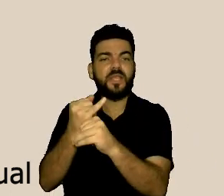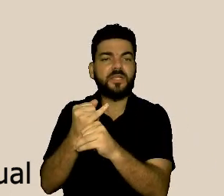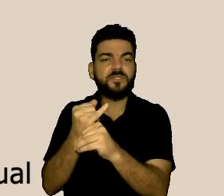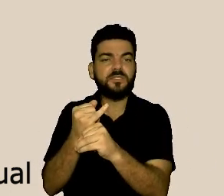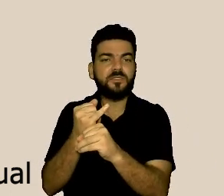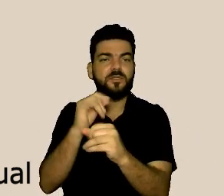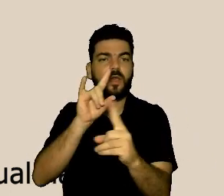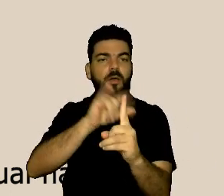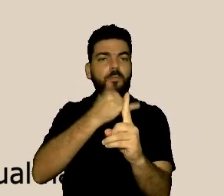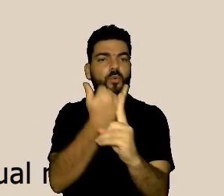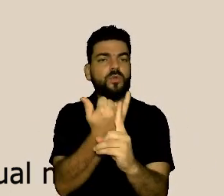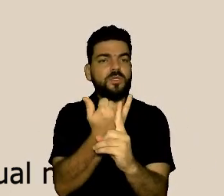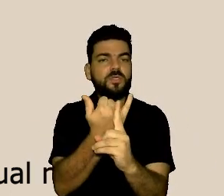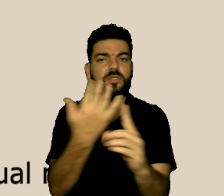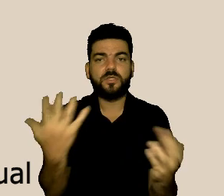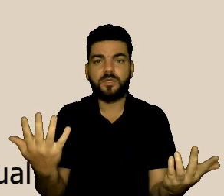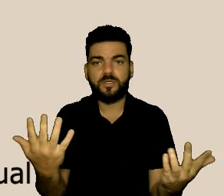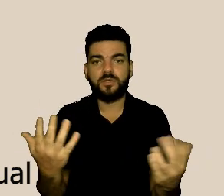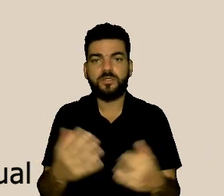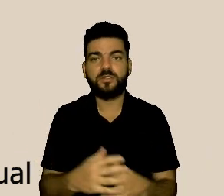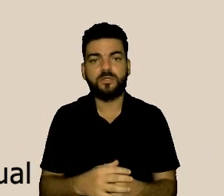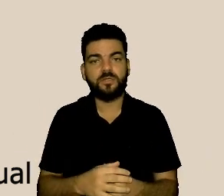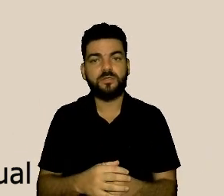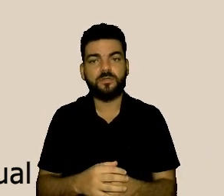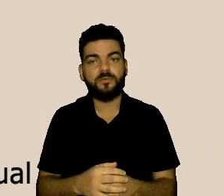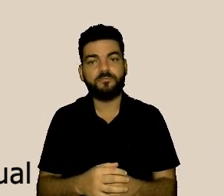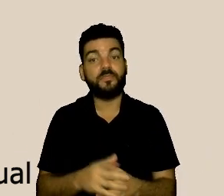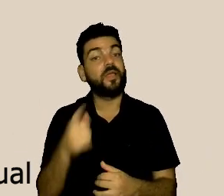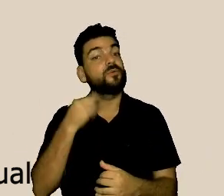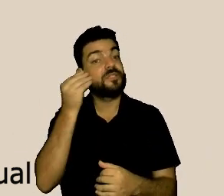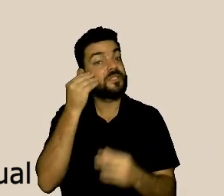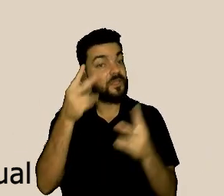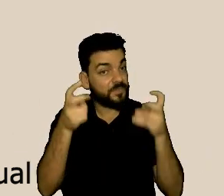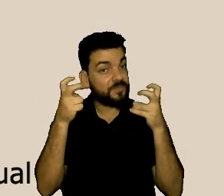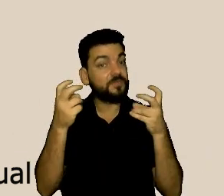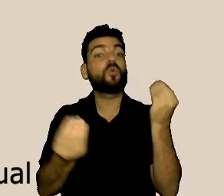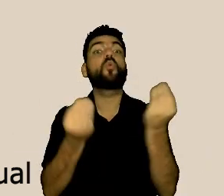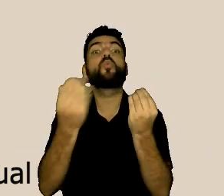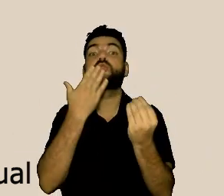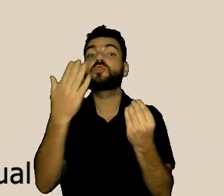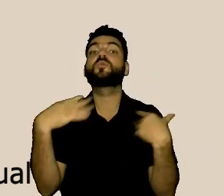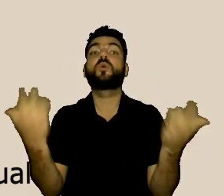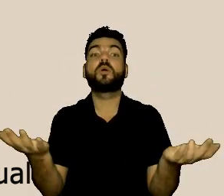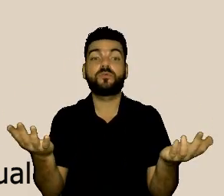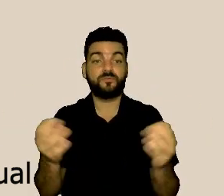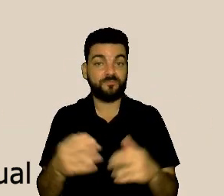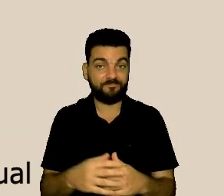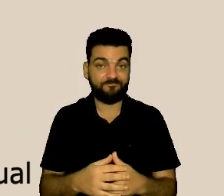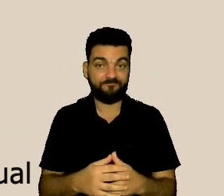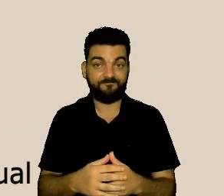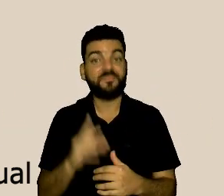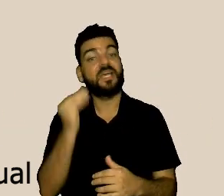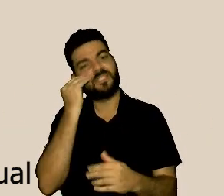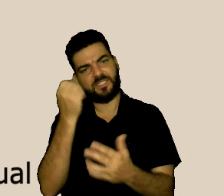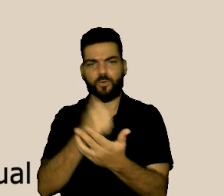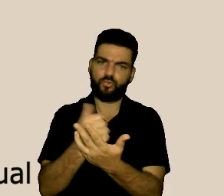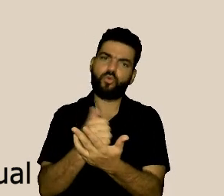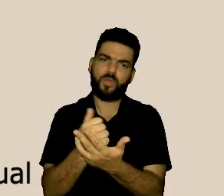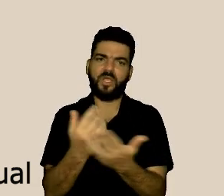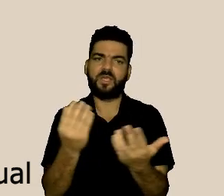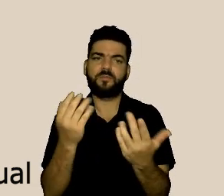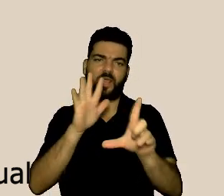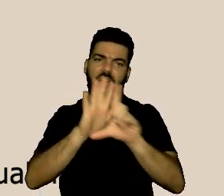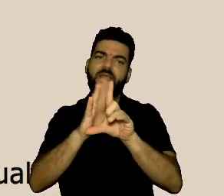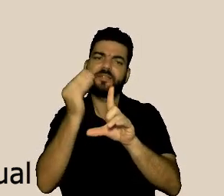Identificar os tipos também, ainda que administrativos da nossa lei. Teve a técnica de isolamento, teve